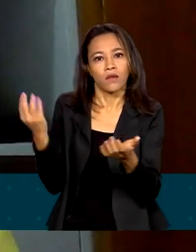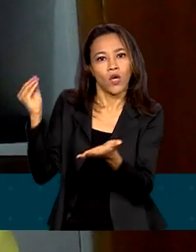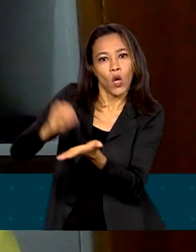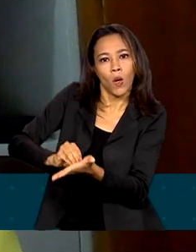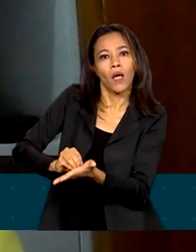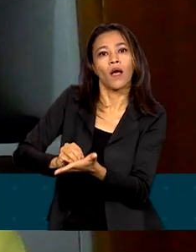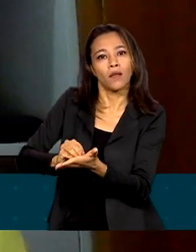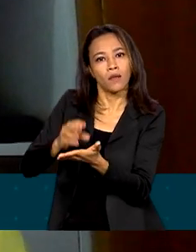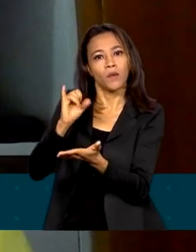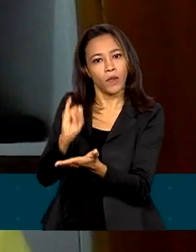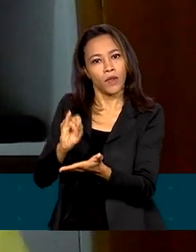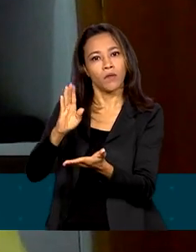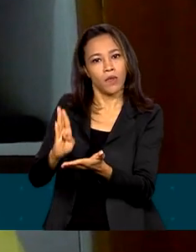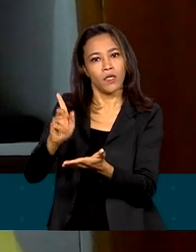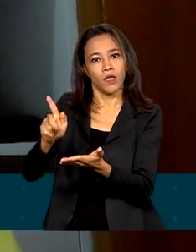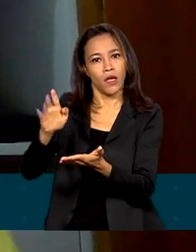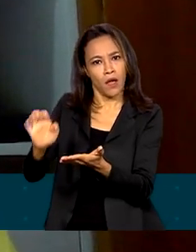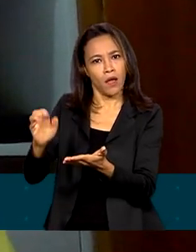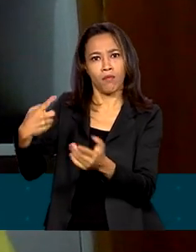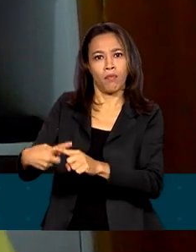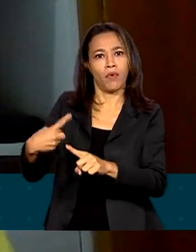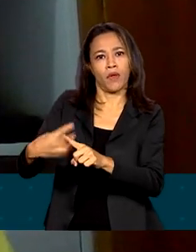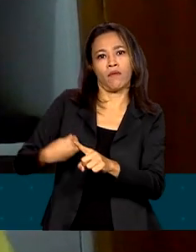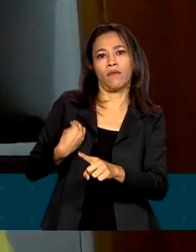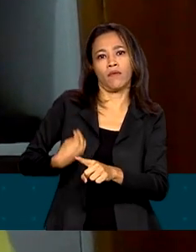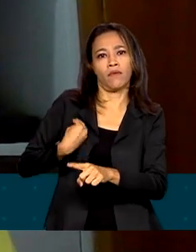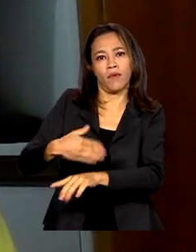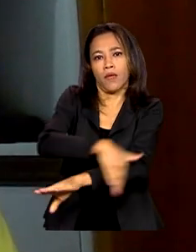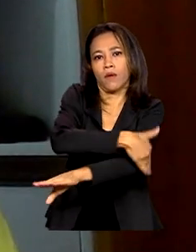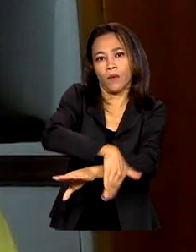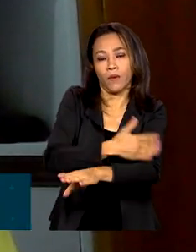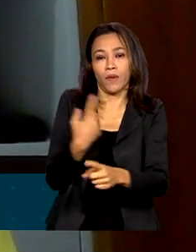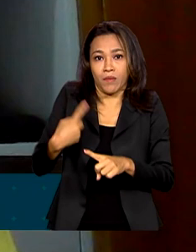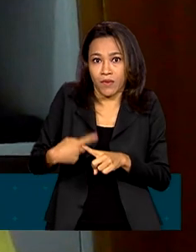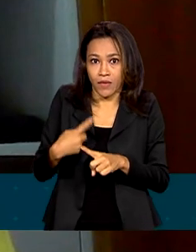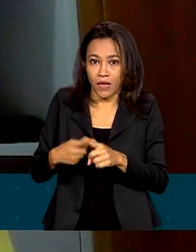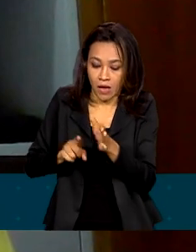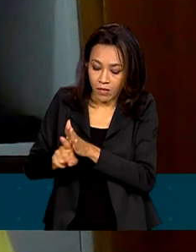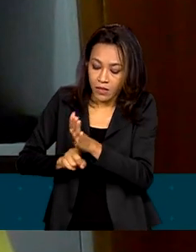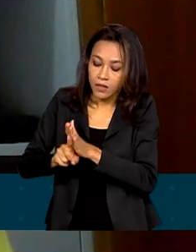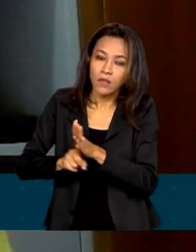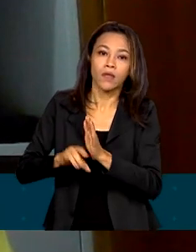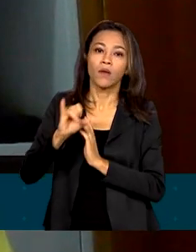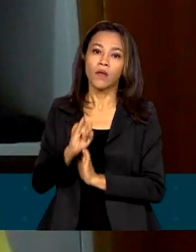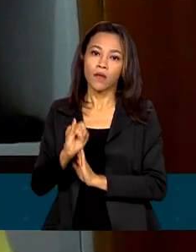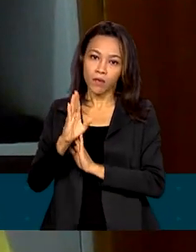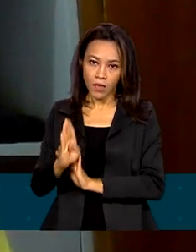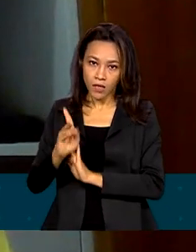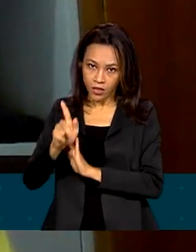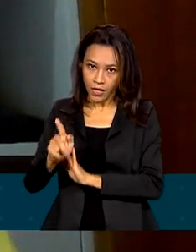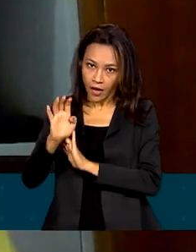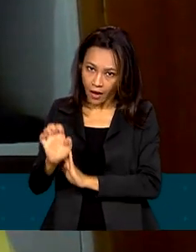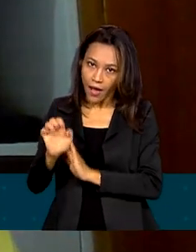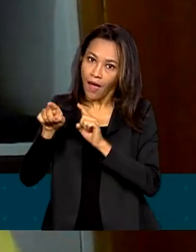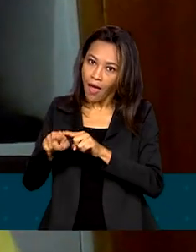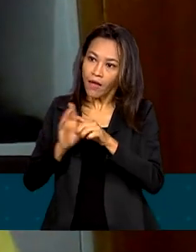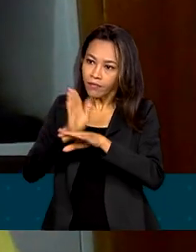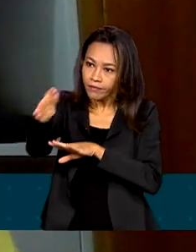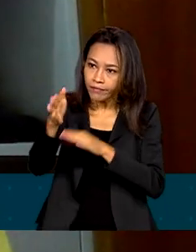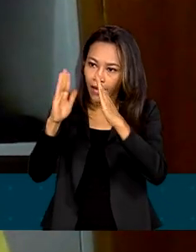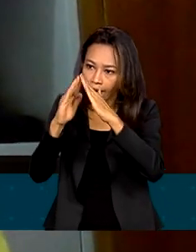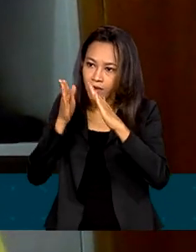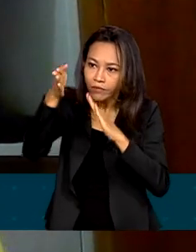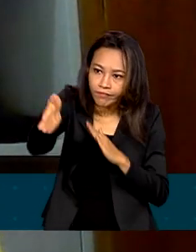metodologia, uma vez que o aporte do censo é de uma entrevista domiciliar,